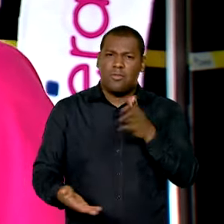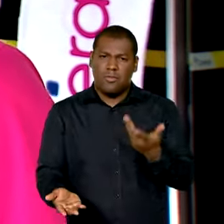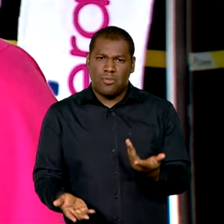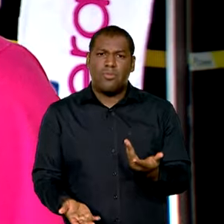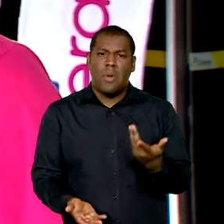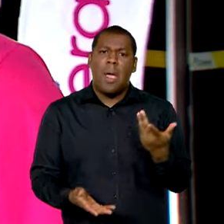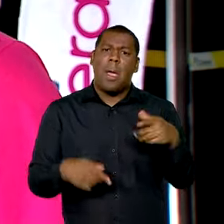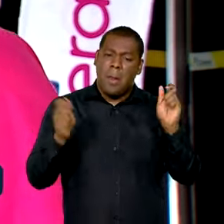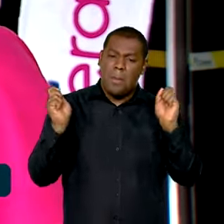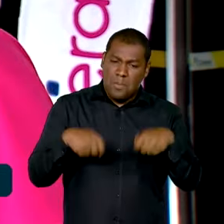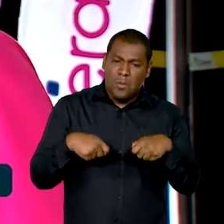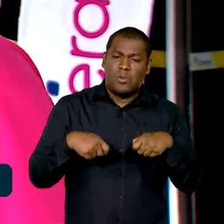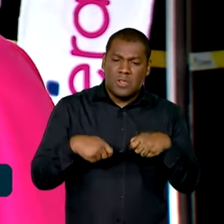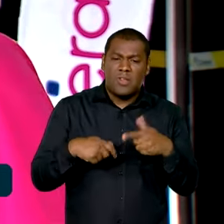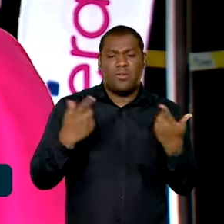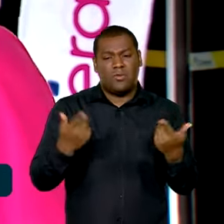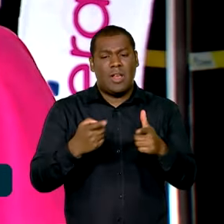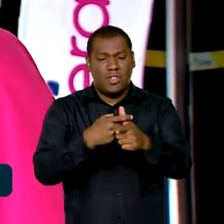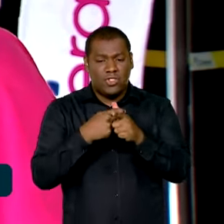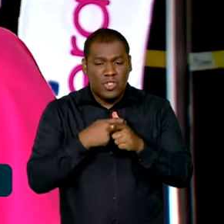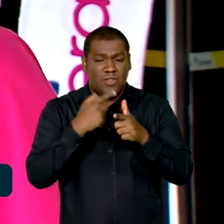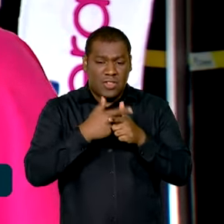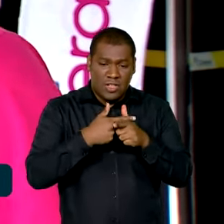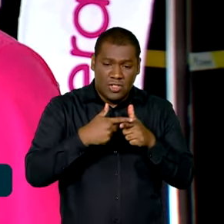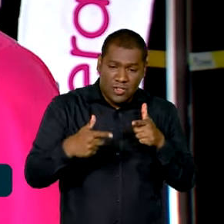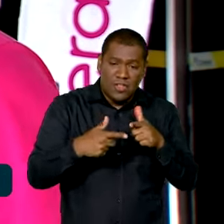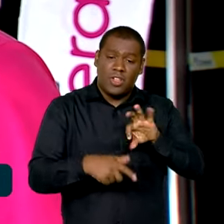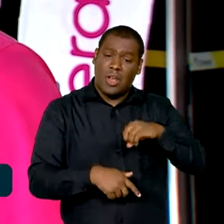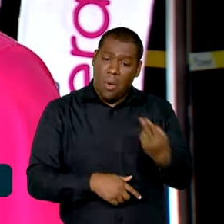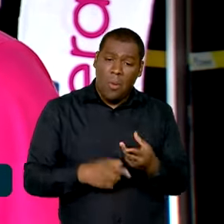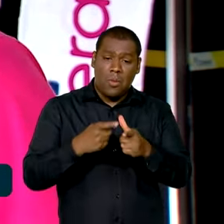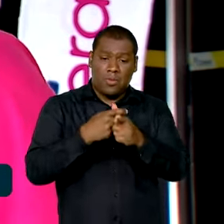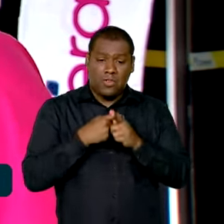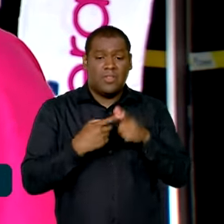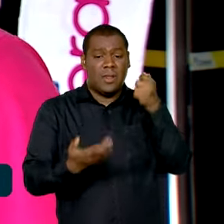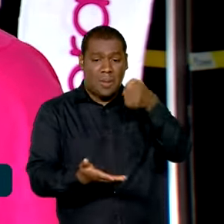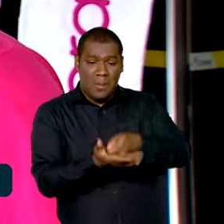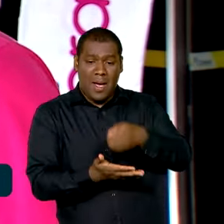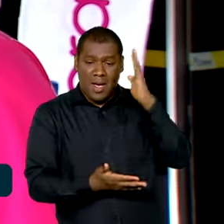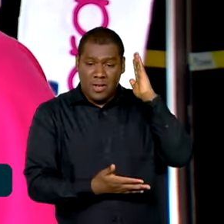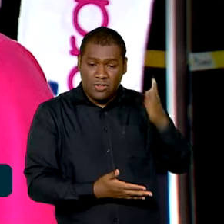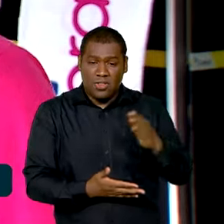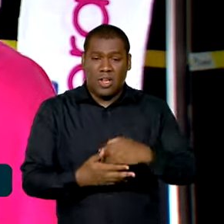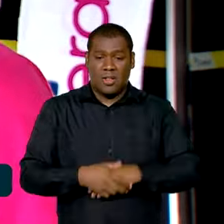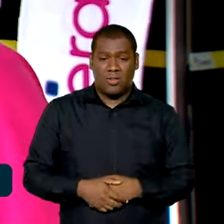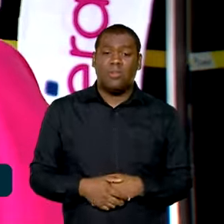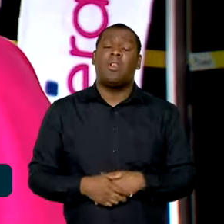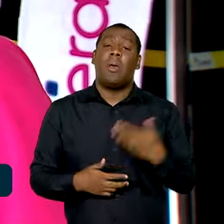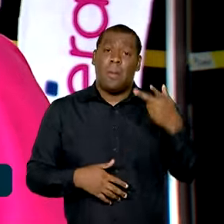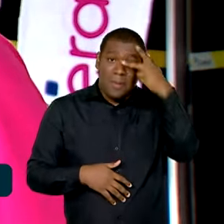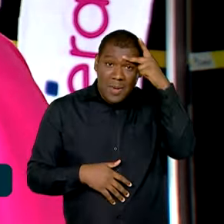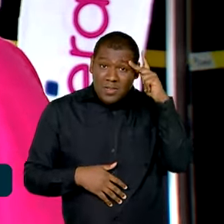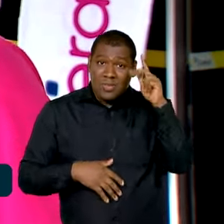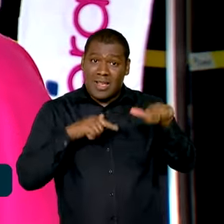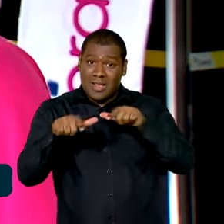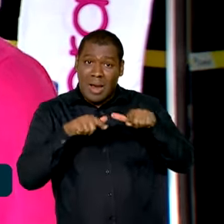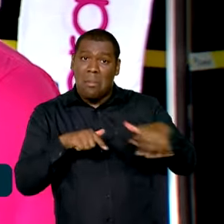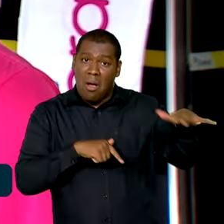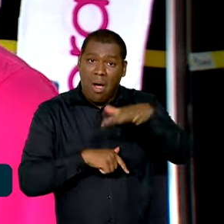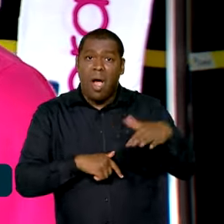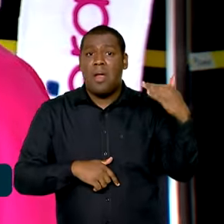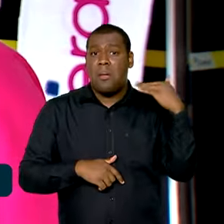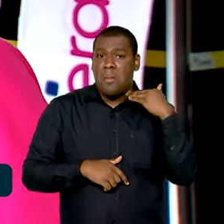estão disponíveis para você. São mais de 700 parceiros de diversos segmentos, não só do setor bancário, cartões, mas também